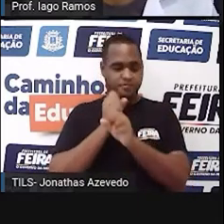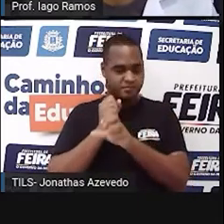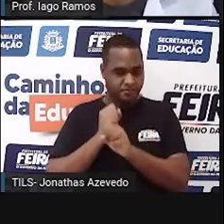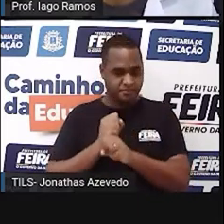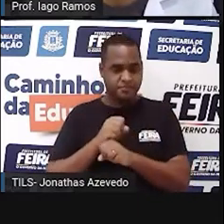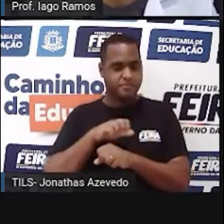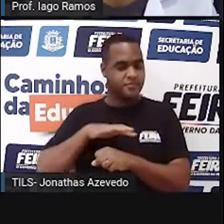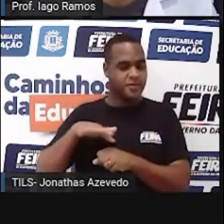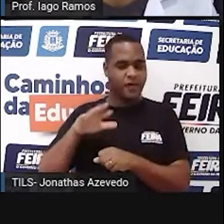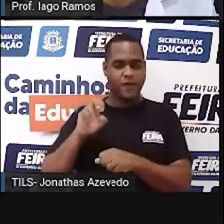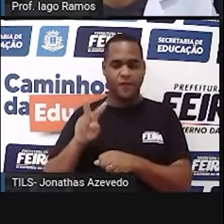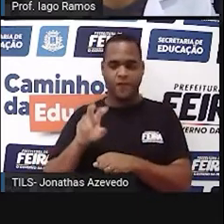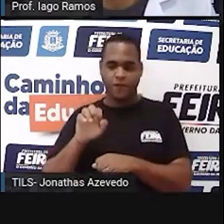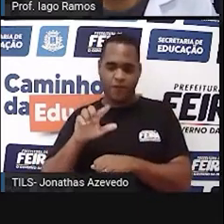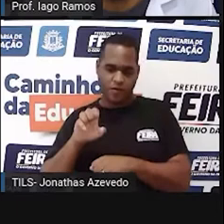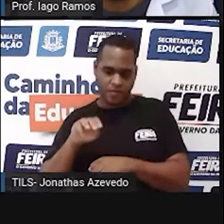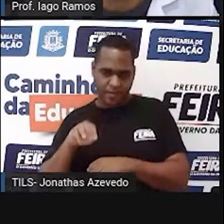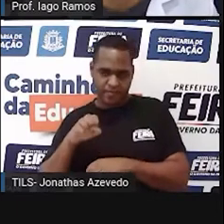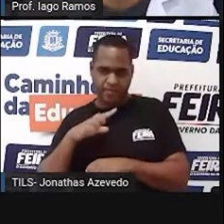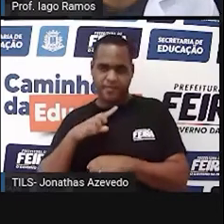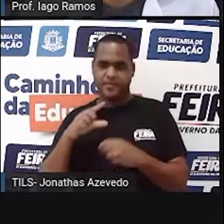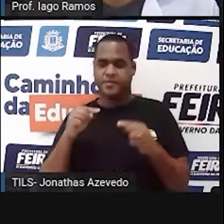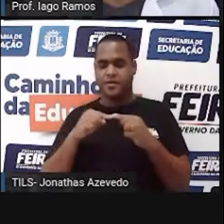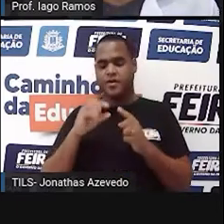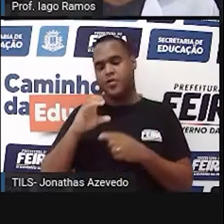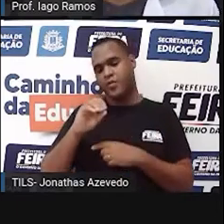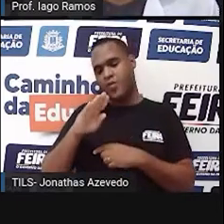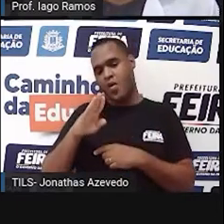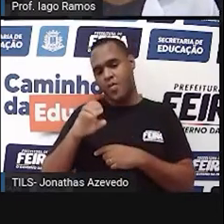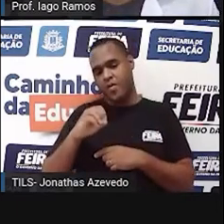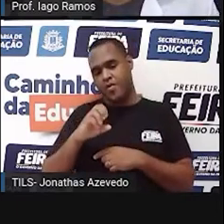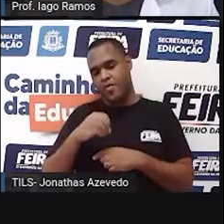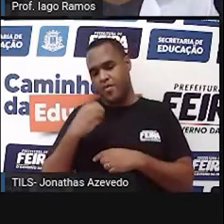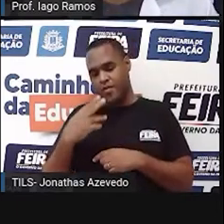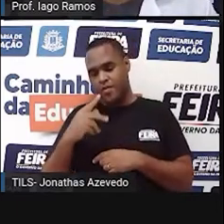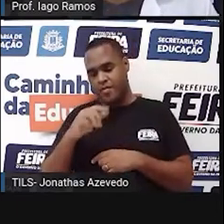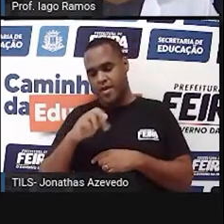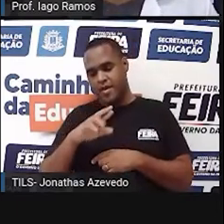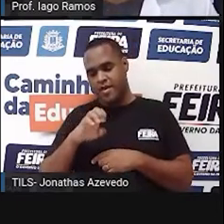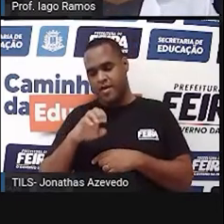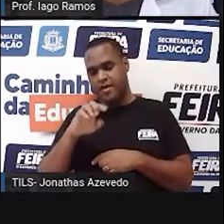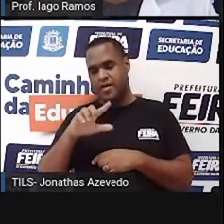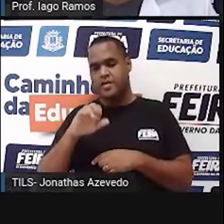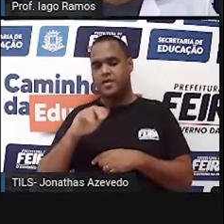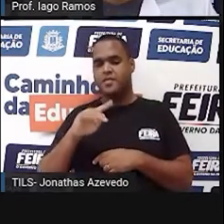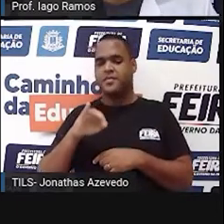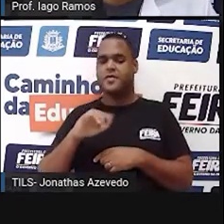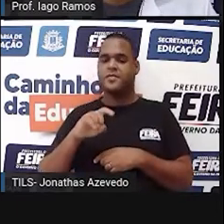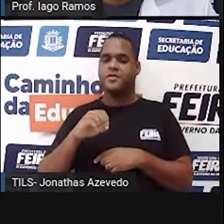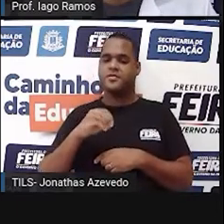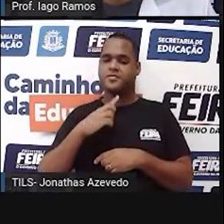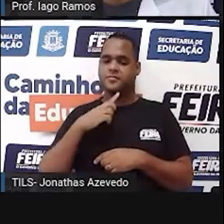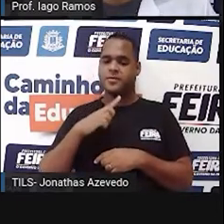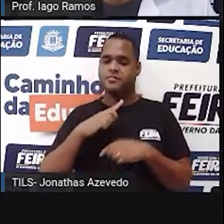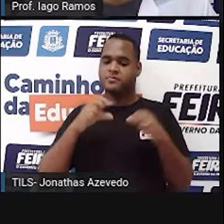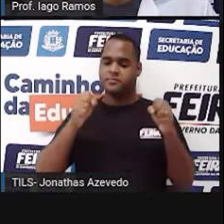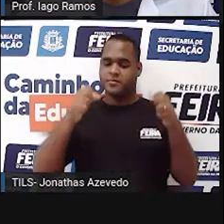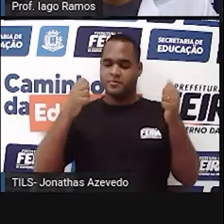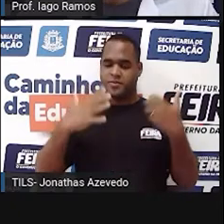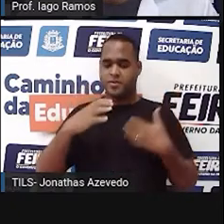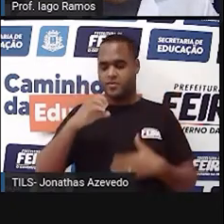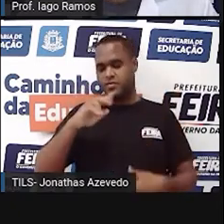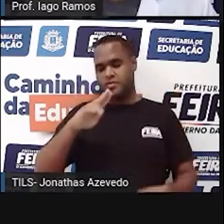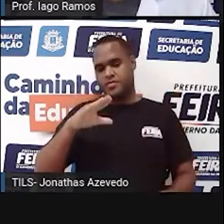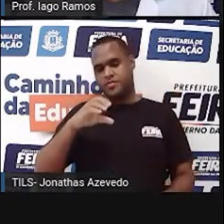volume de cubo, né? E paralelepípedos, pois é, é cubo,